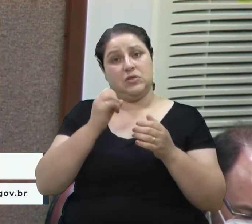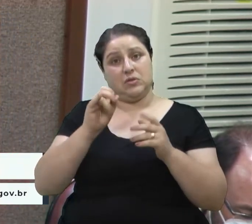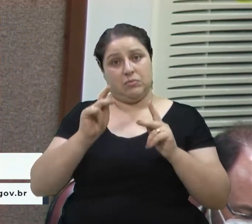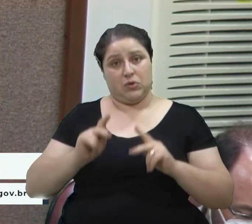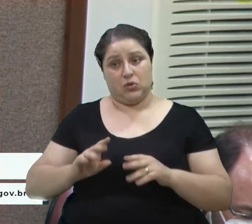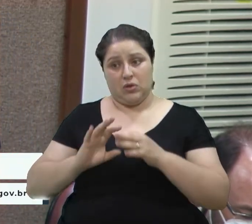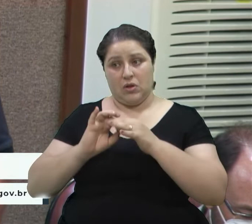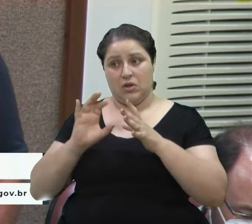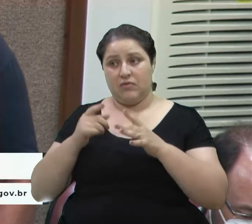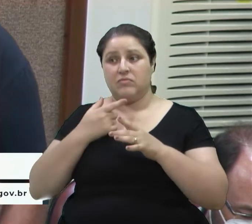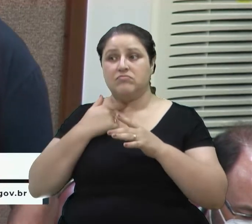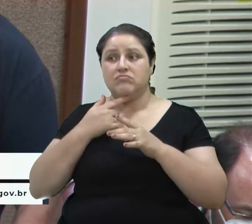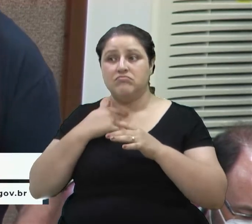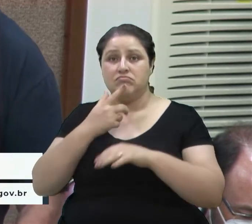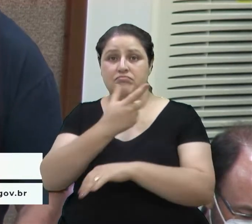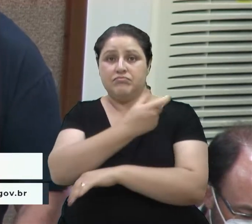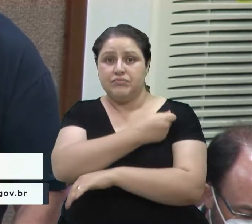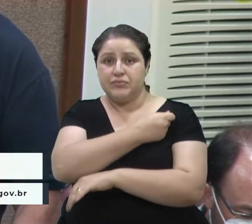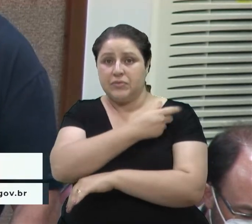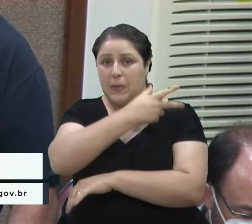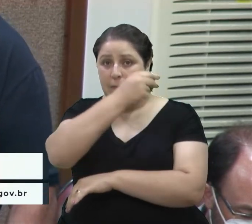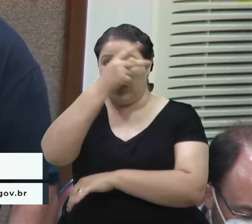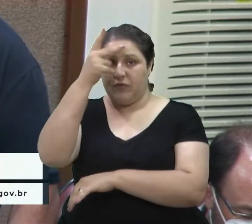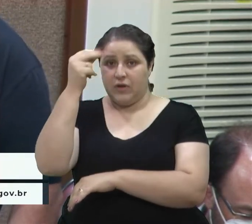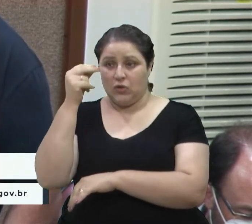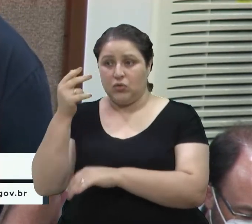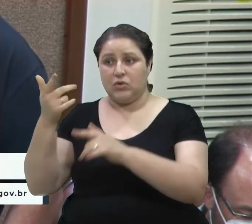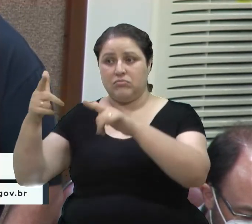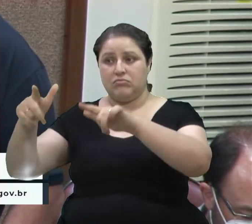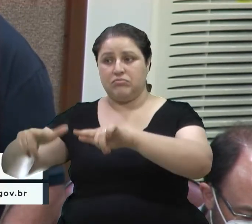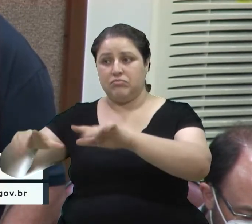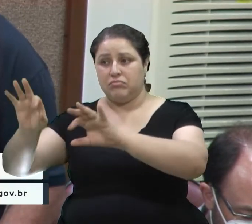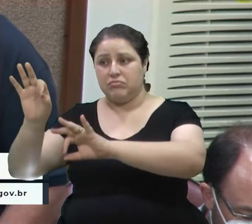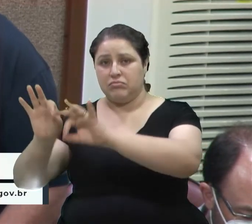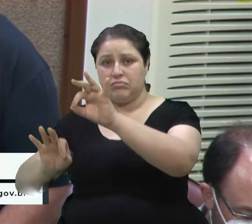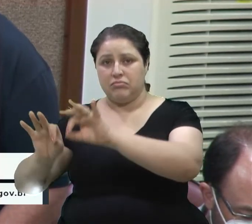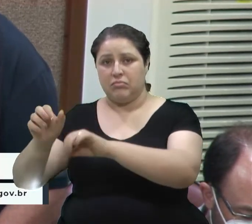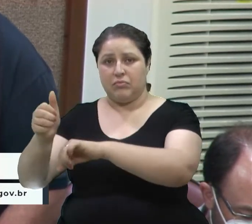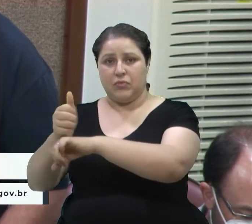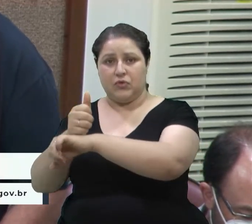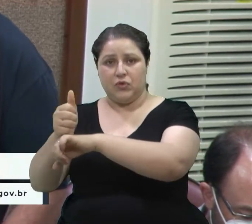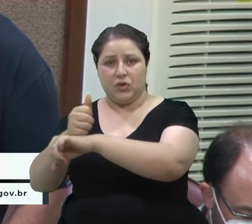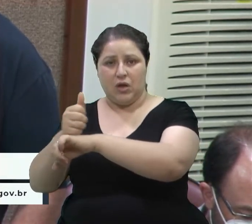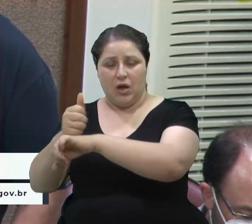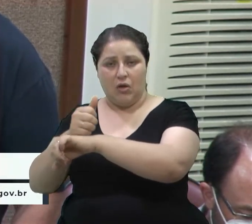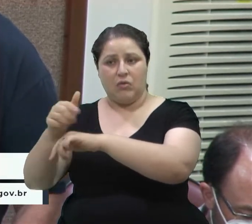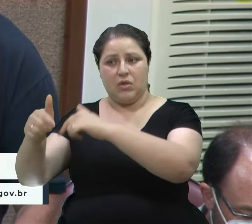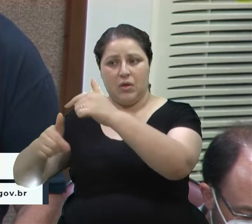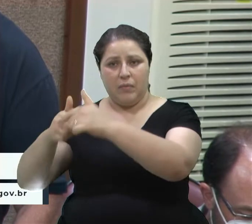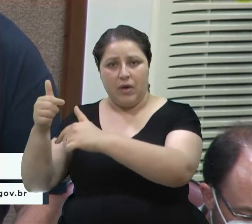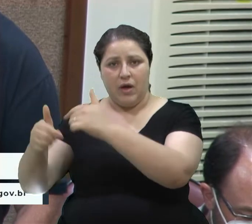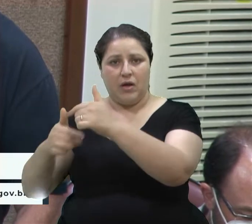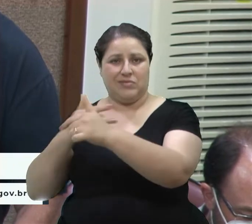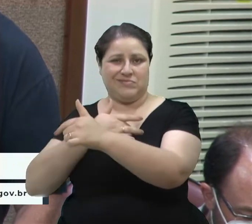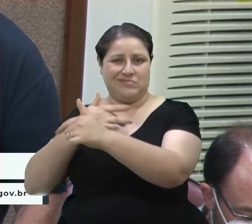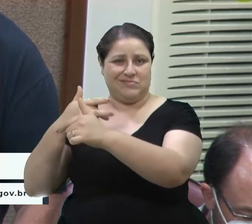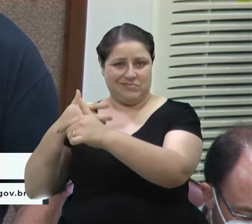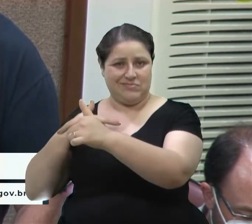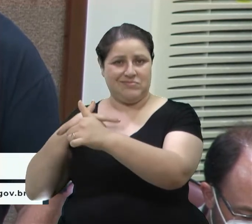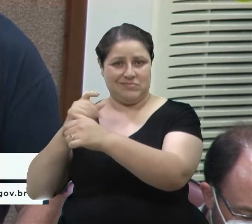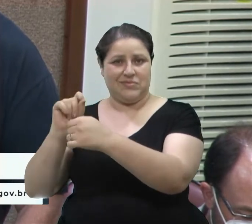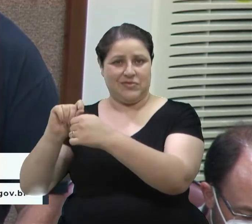está ali a Prefeitura, está ali com o seu ponto, as pessoas credenciadas ali da saúde para fazer